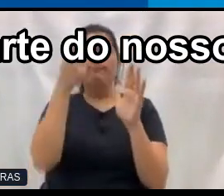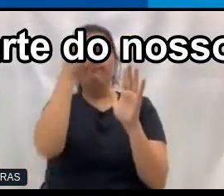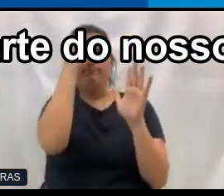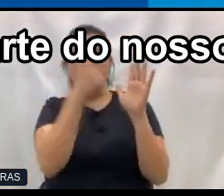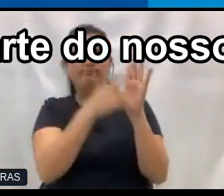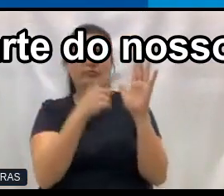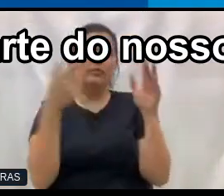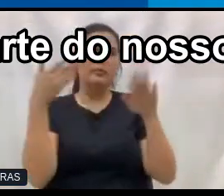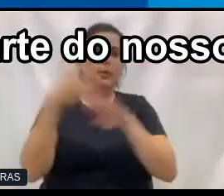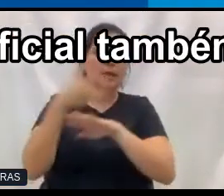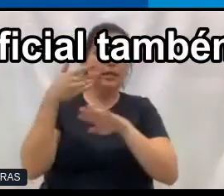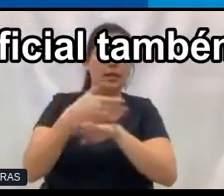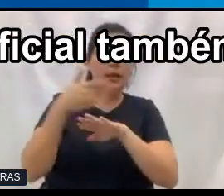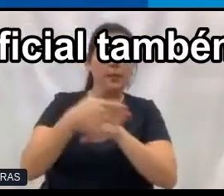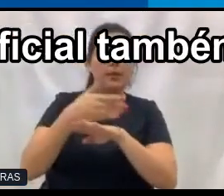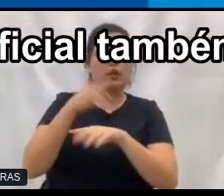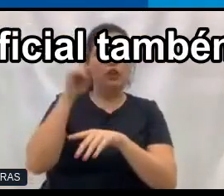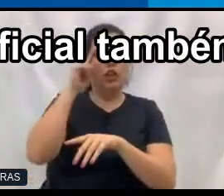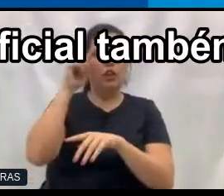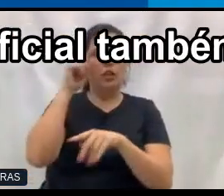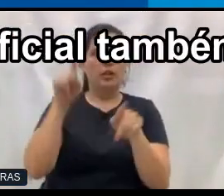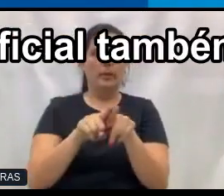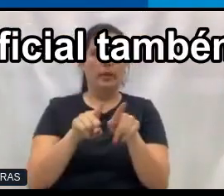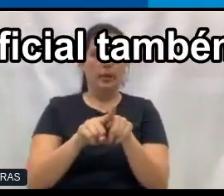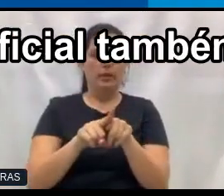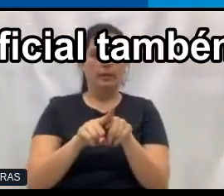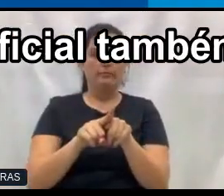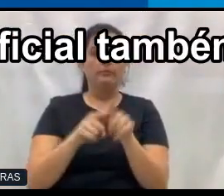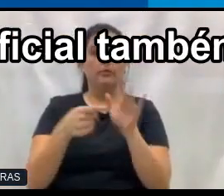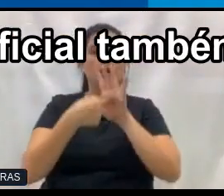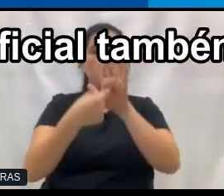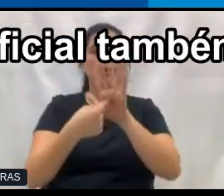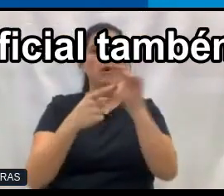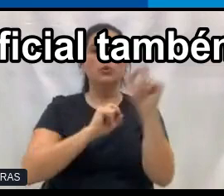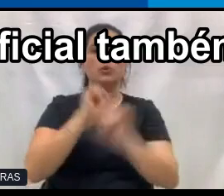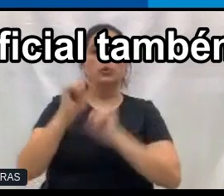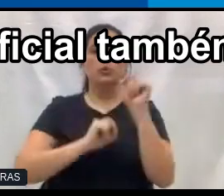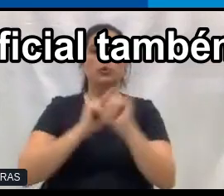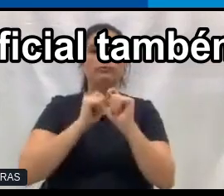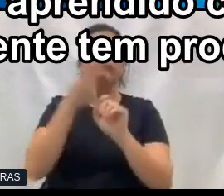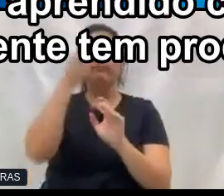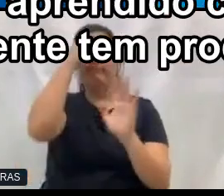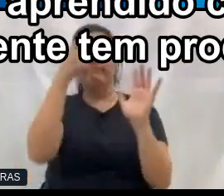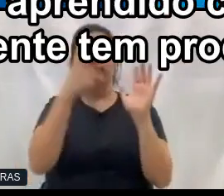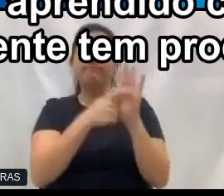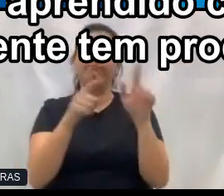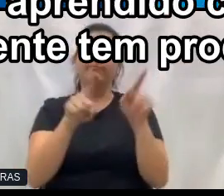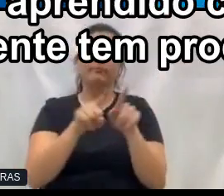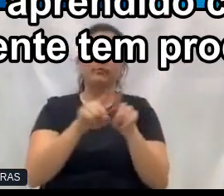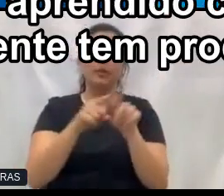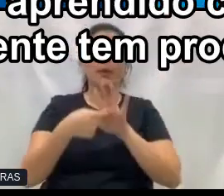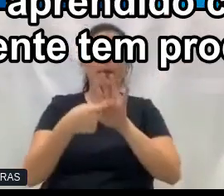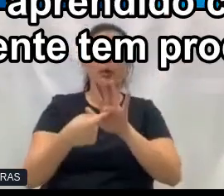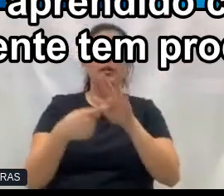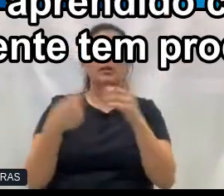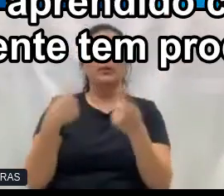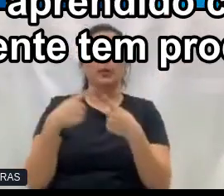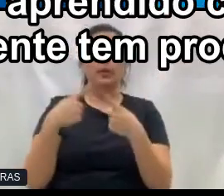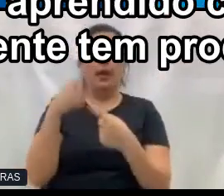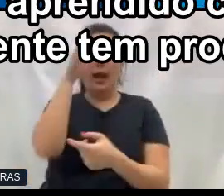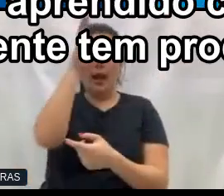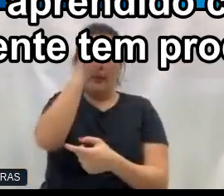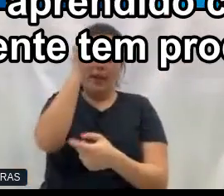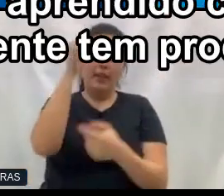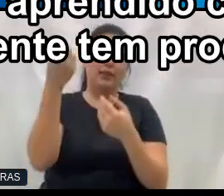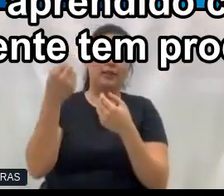parte do nosso dia a dia. E a gente mostra que a inteligência artificial também tem nos mostrado, porque ela também tem aprendido com